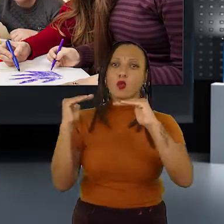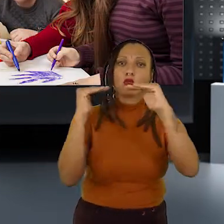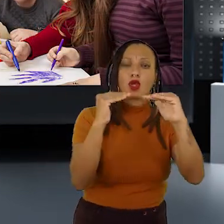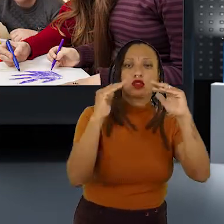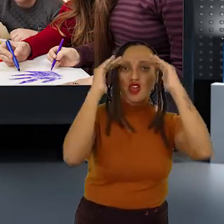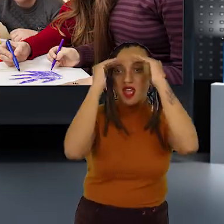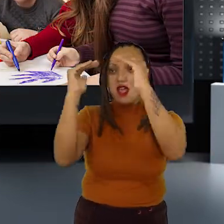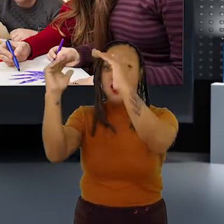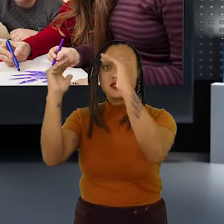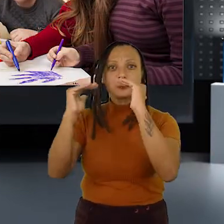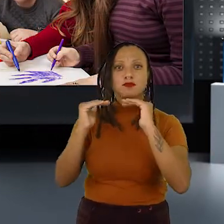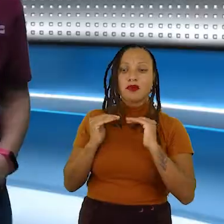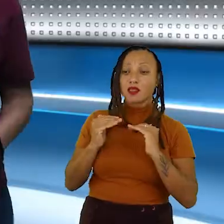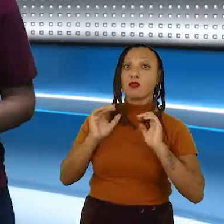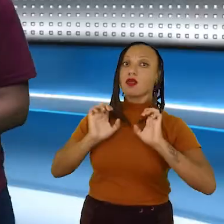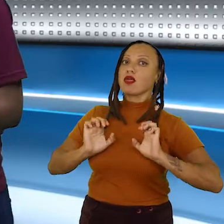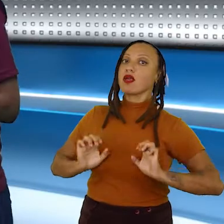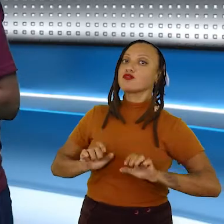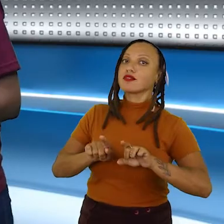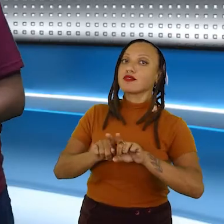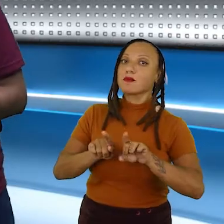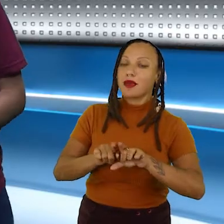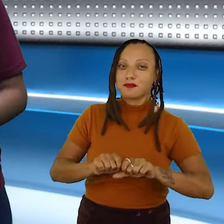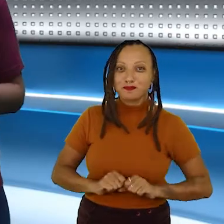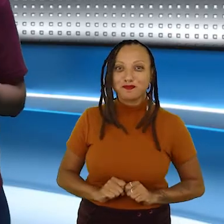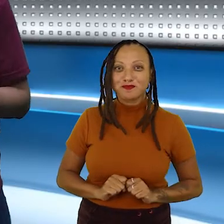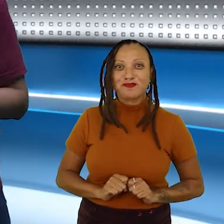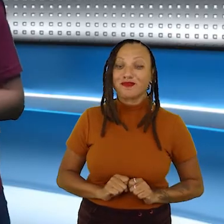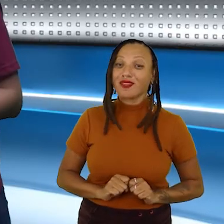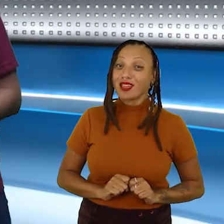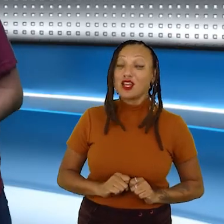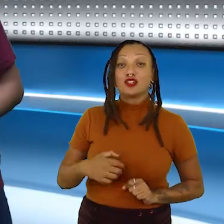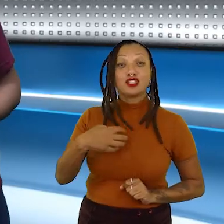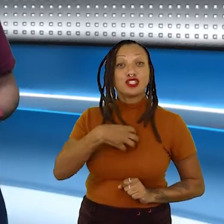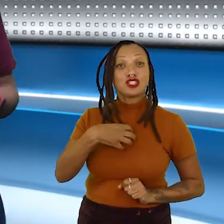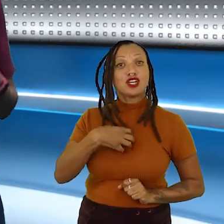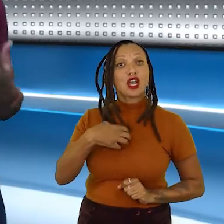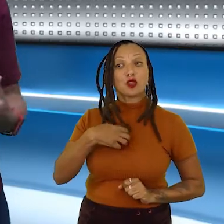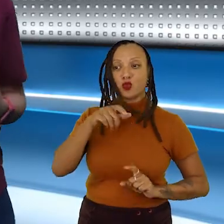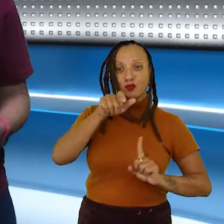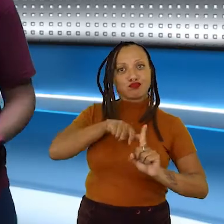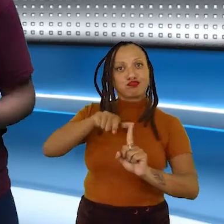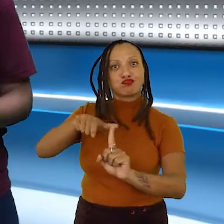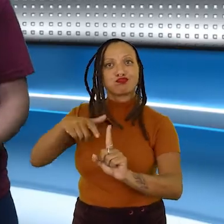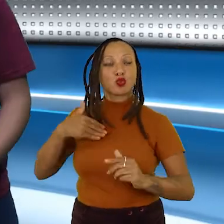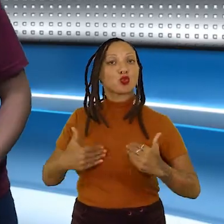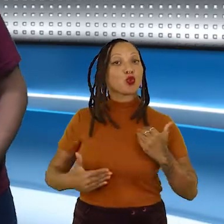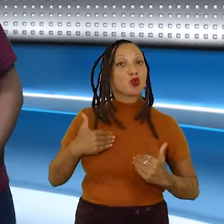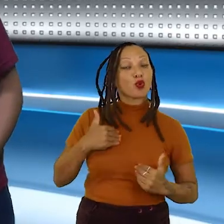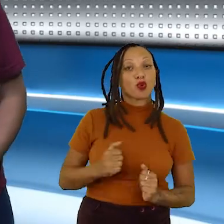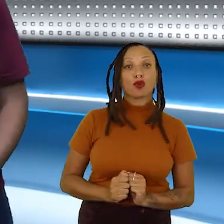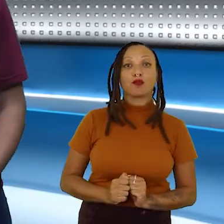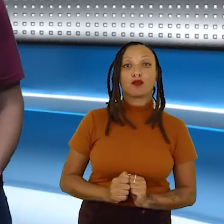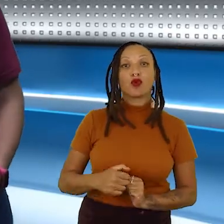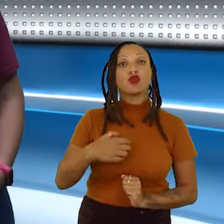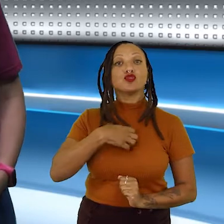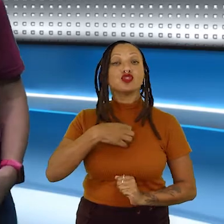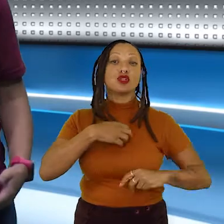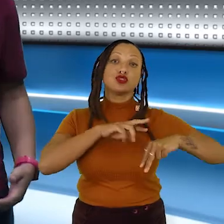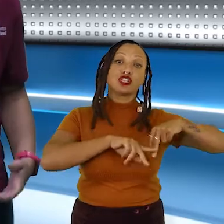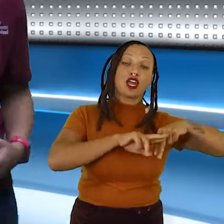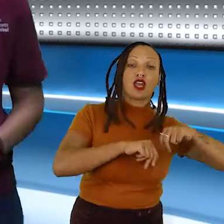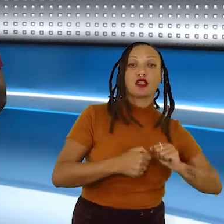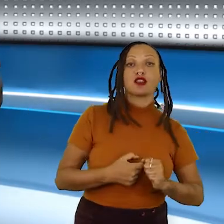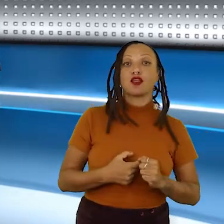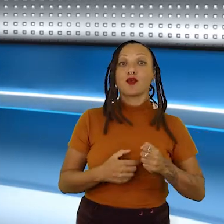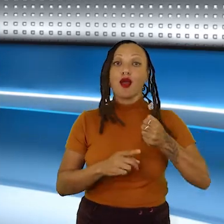reciprocidade e também na ética. As diferentes formas corporais do ser humano, as questões relacionadas a gênero, a classe,